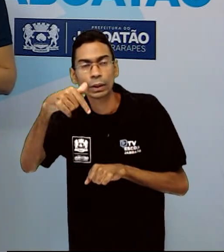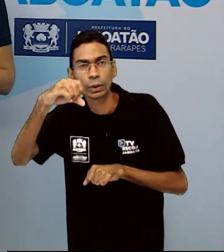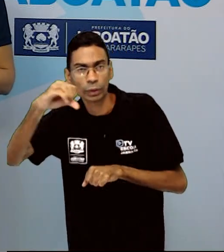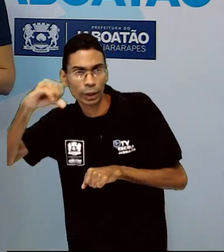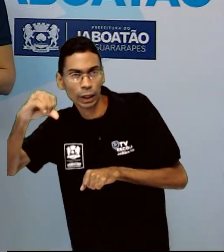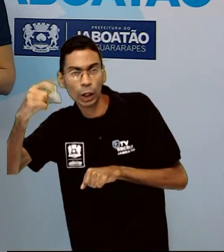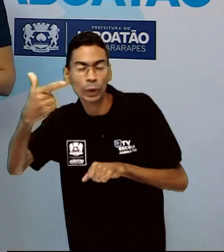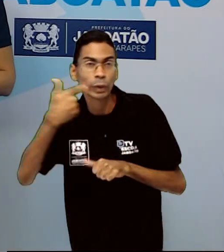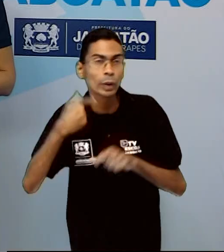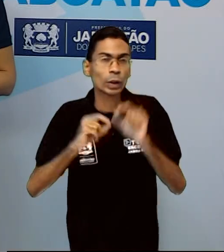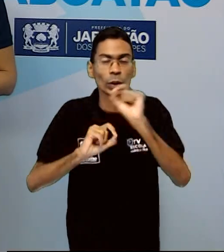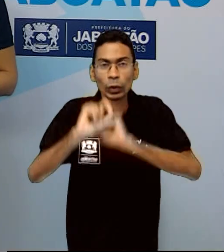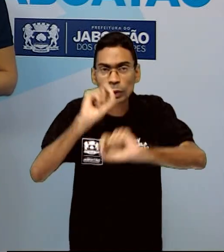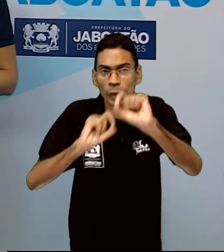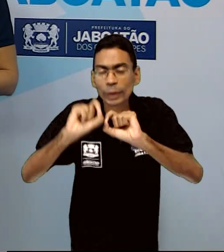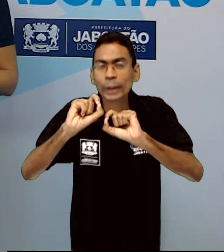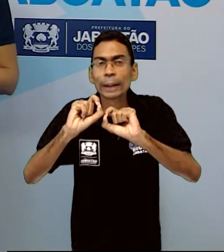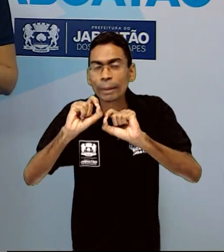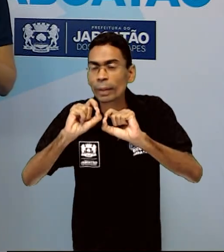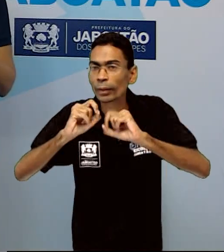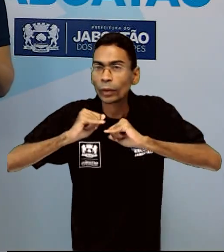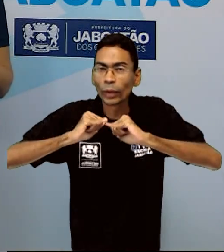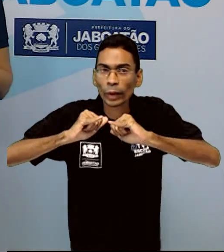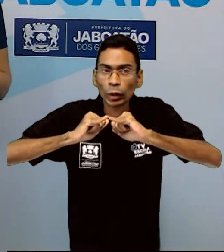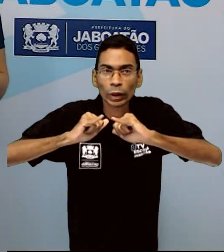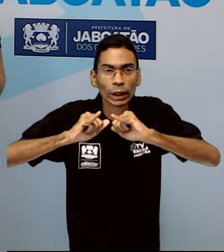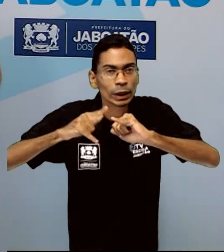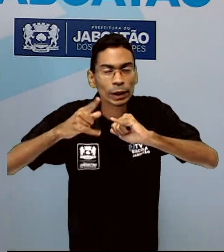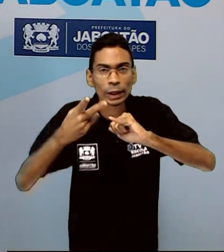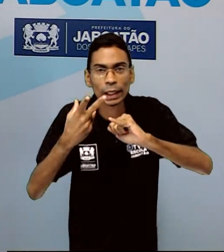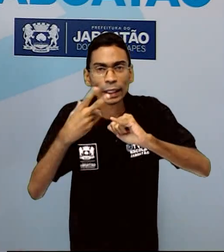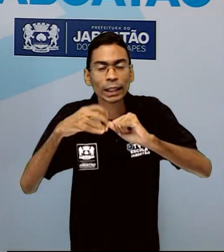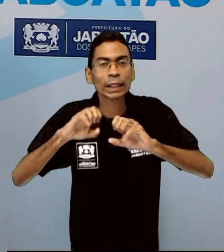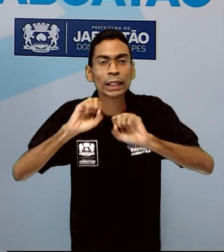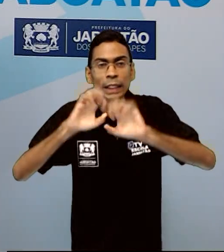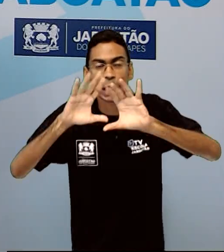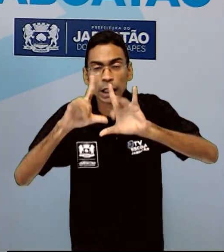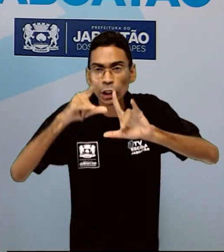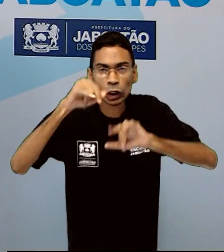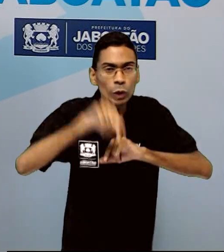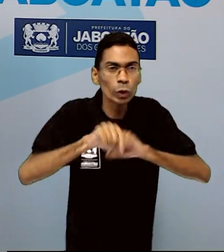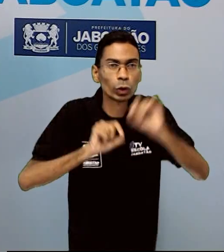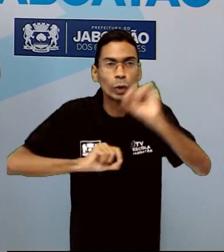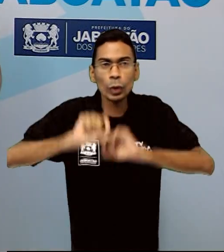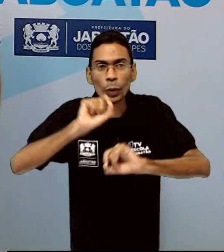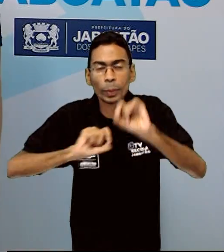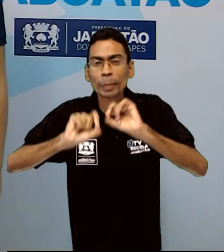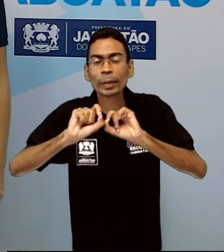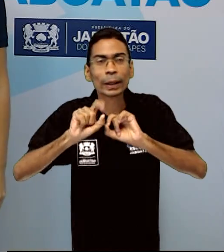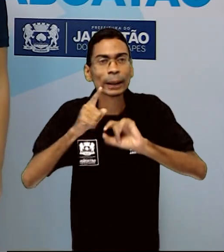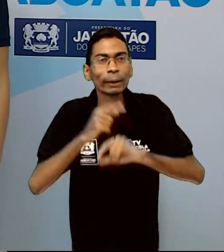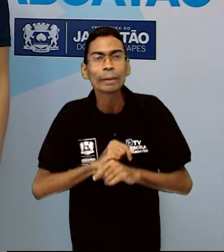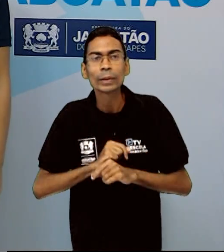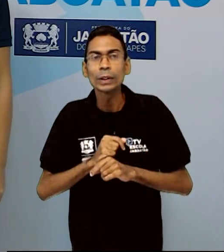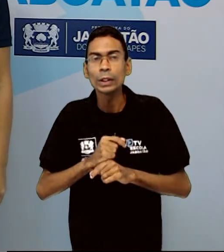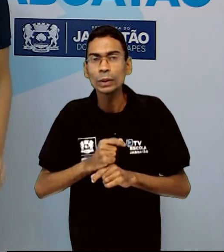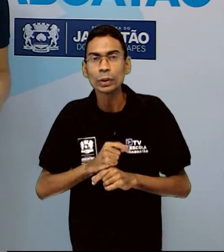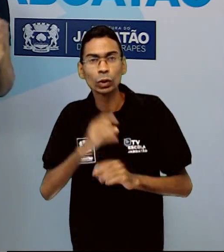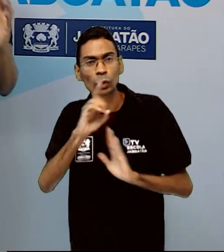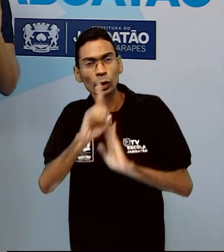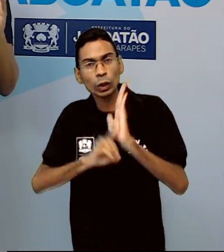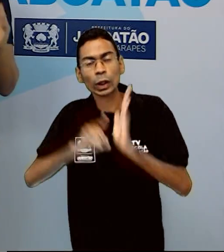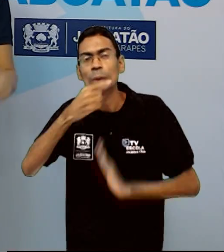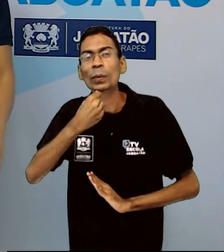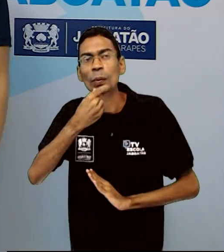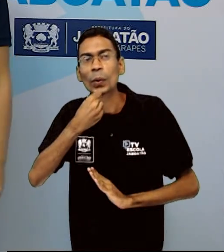elaborada a Declaração dos Direitos do Homem e do Cidadão. Vamos saber um pouco